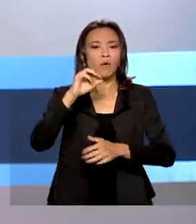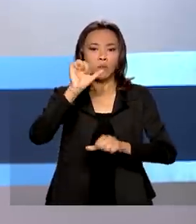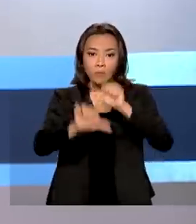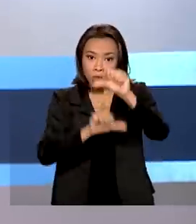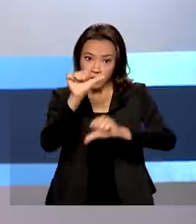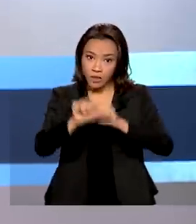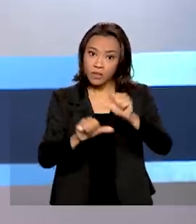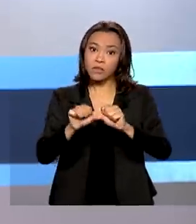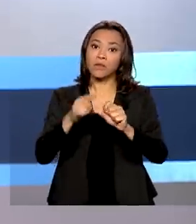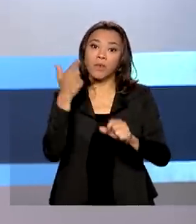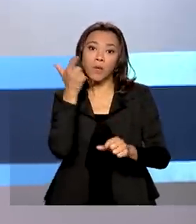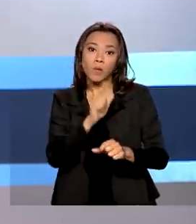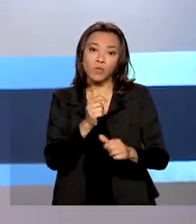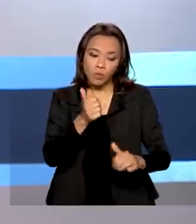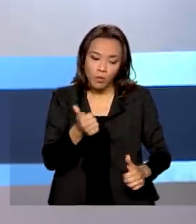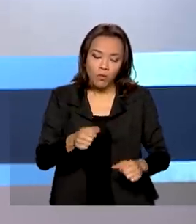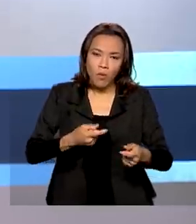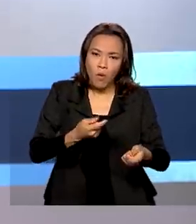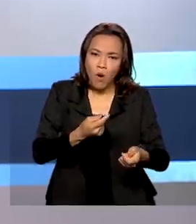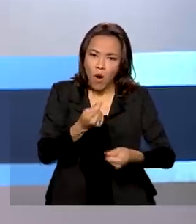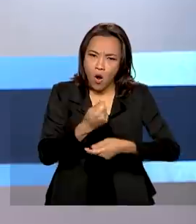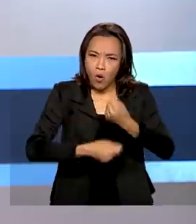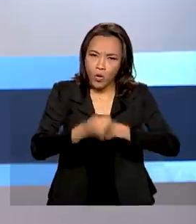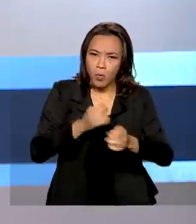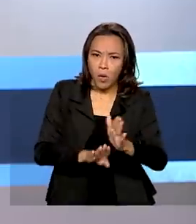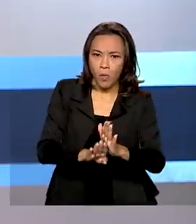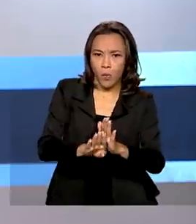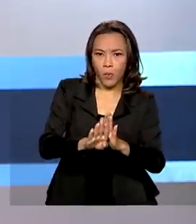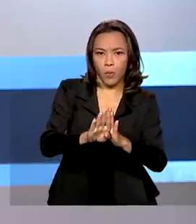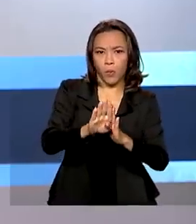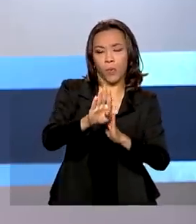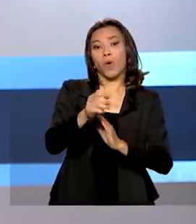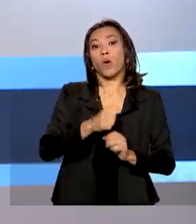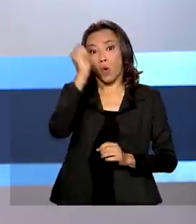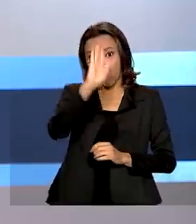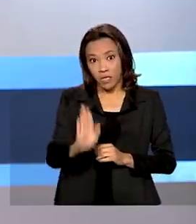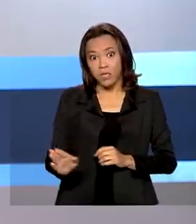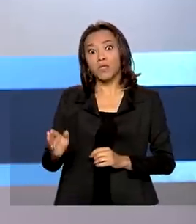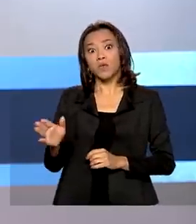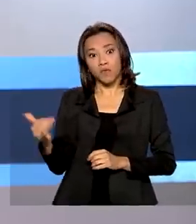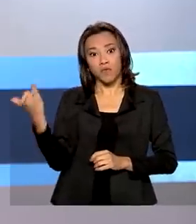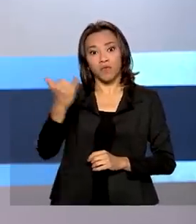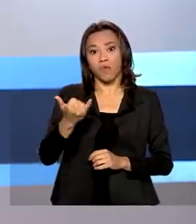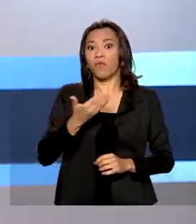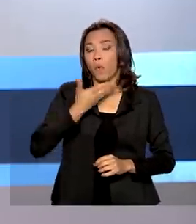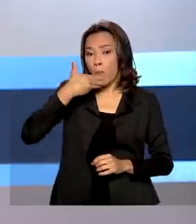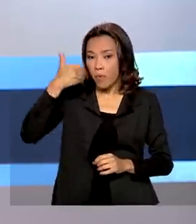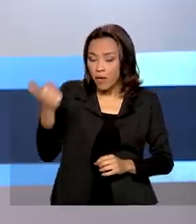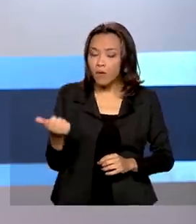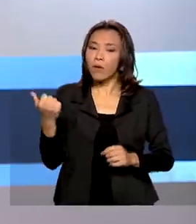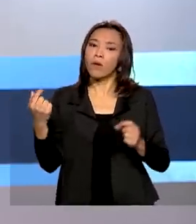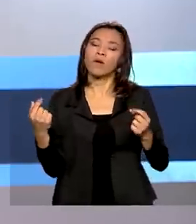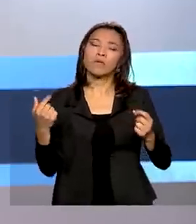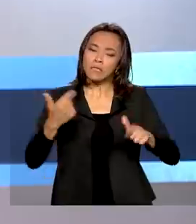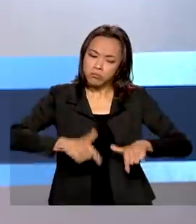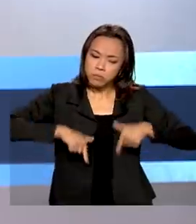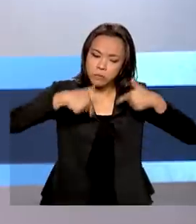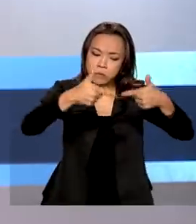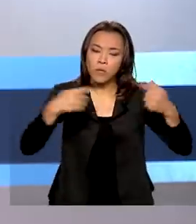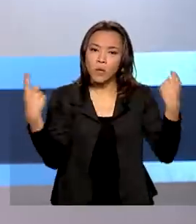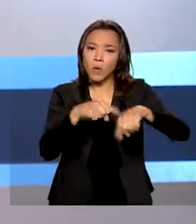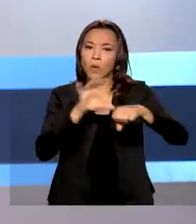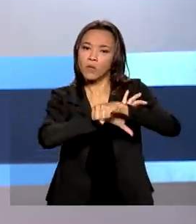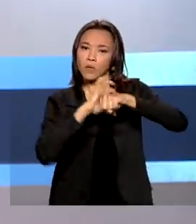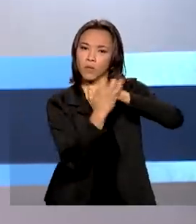econômico. O ministro Paulo Guedes destacou ainda que o Brasil foi um dos países com melhor desempenho no combate à pandemia e que muitos